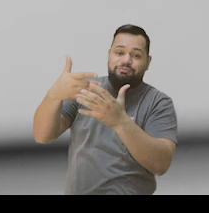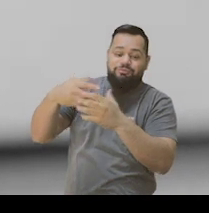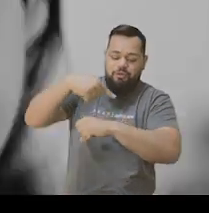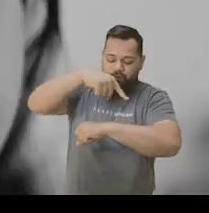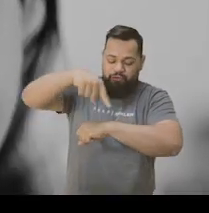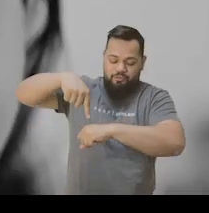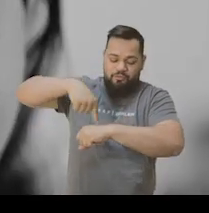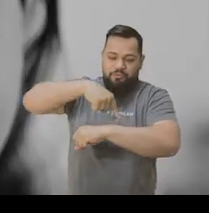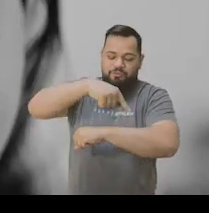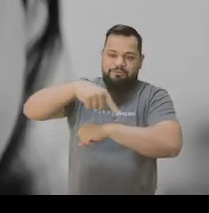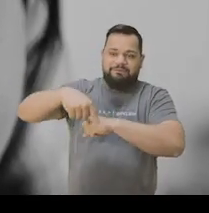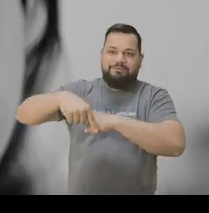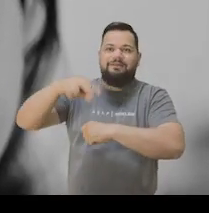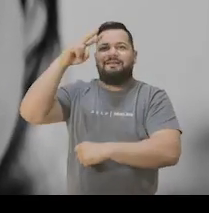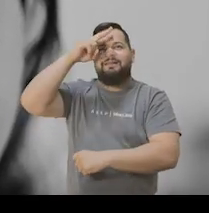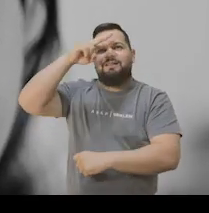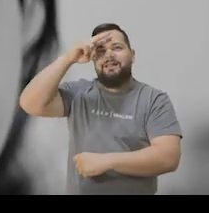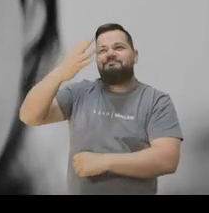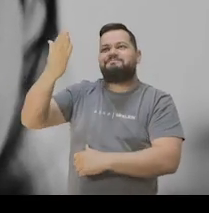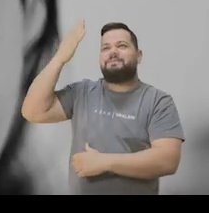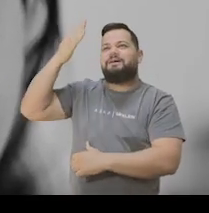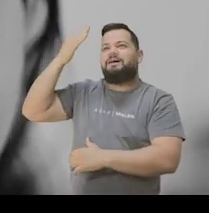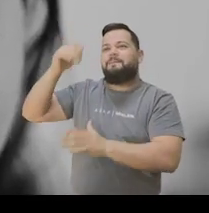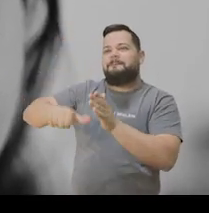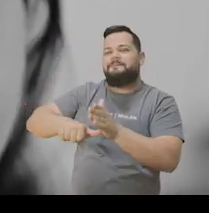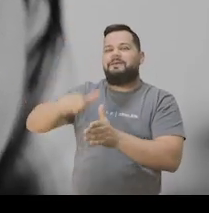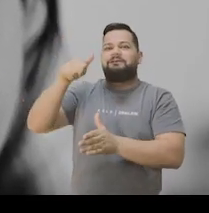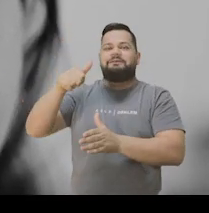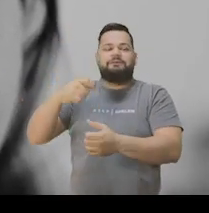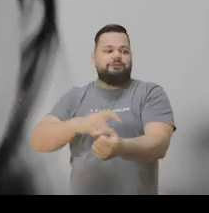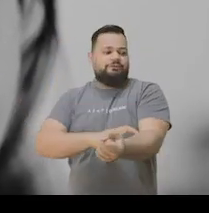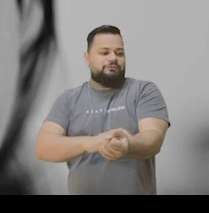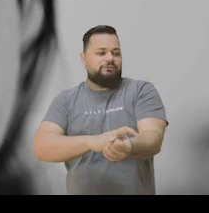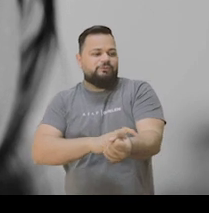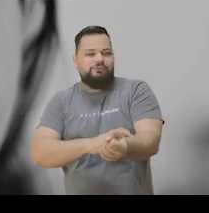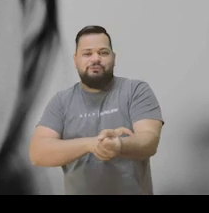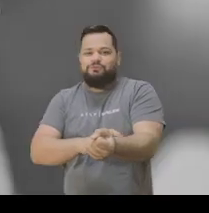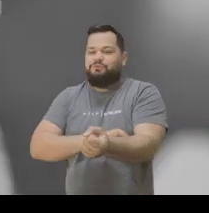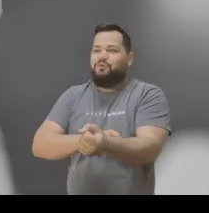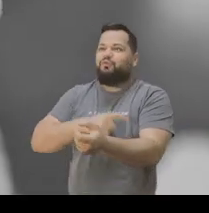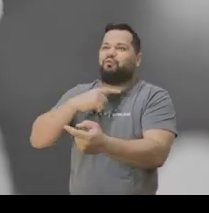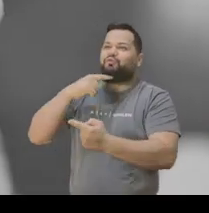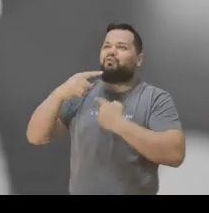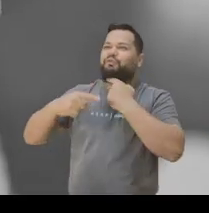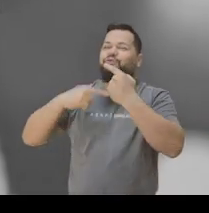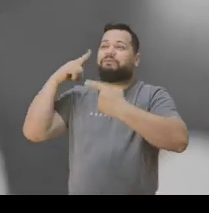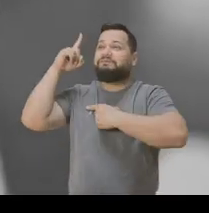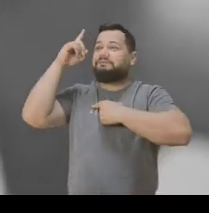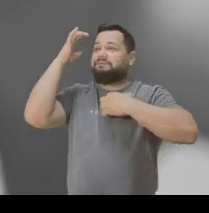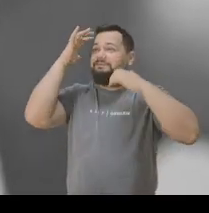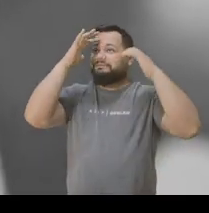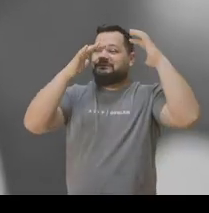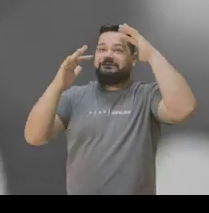No primeiro dia, eu estava muito nervosa. Eram muitas dúvidas na minha cabeça.